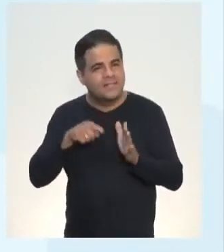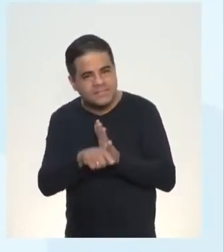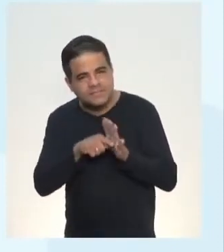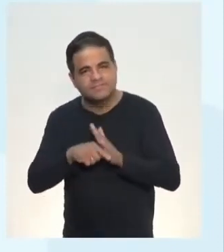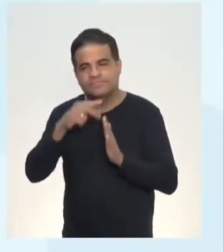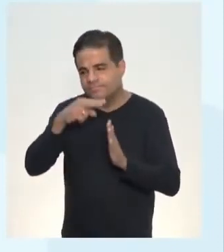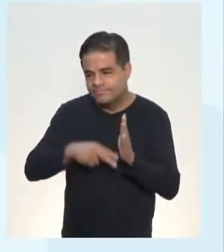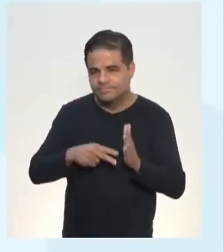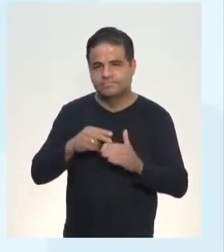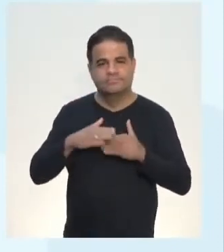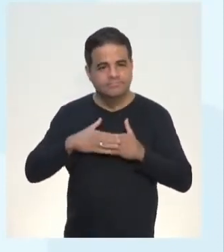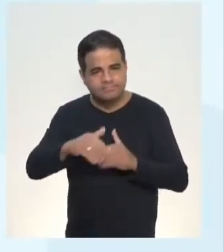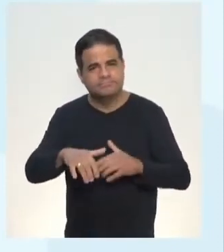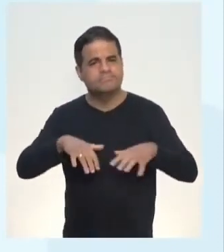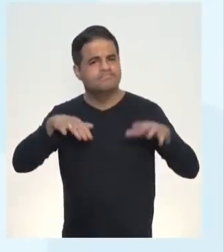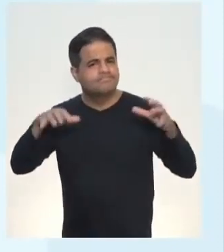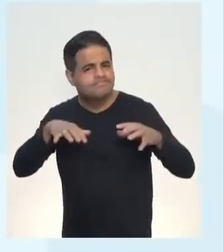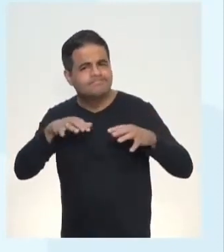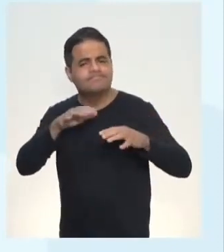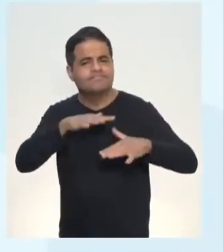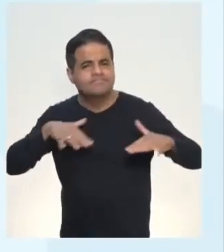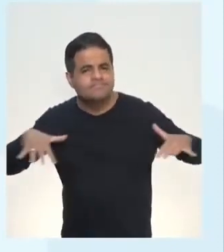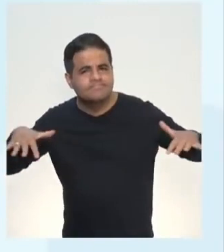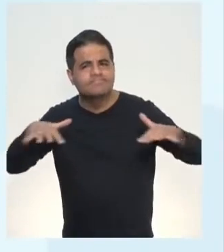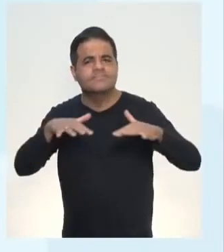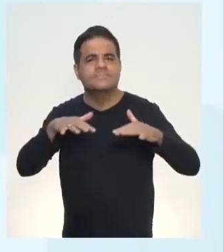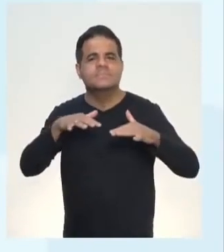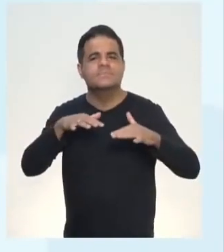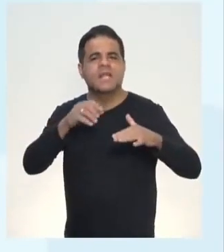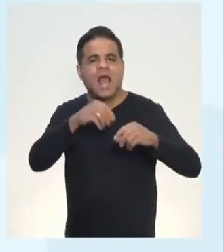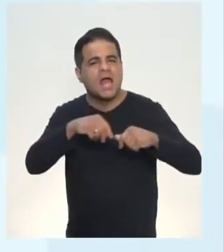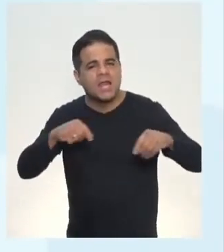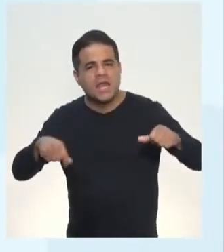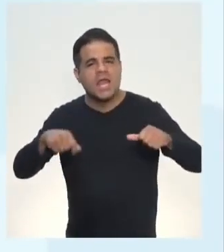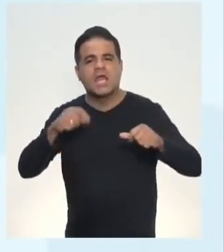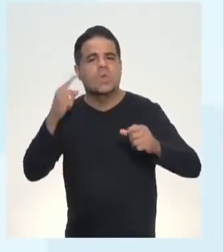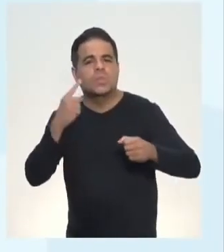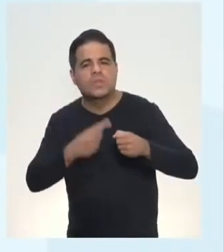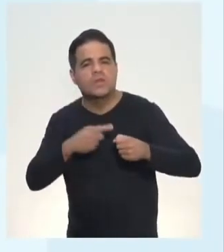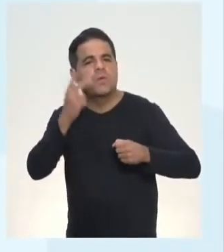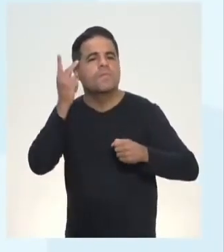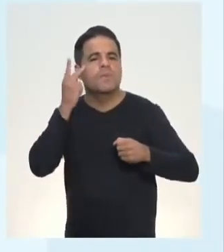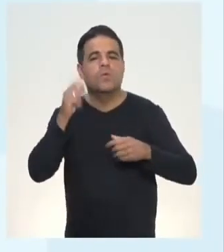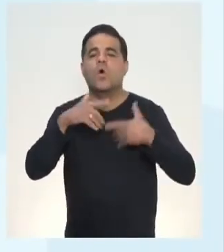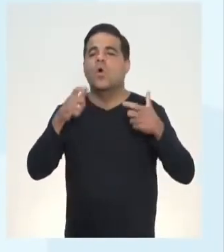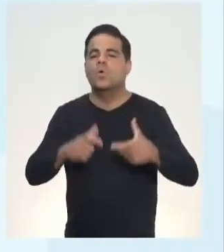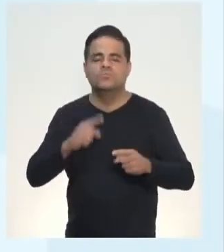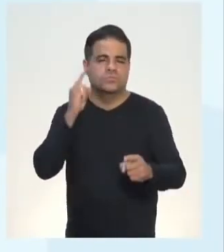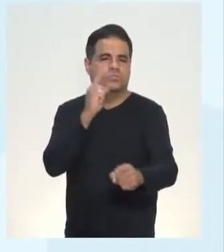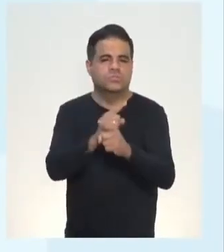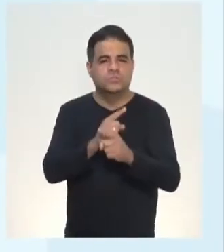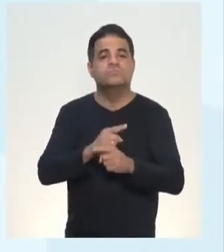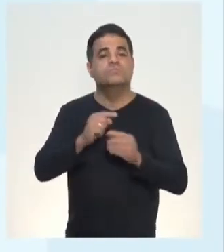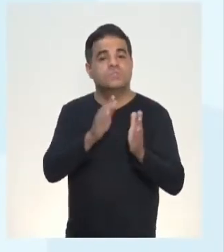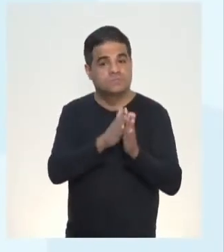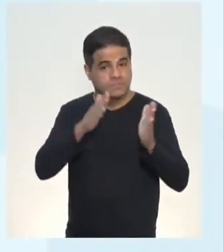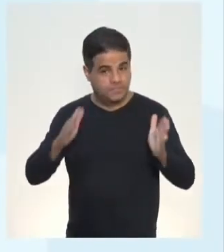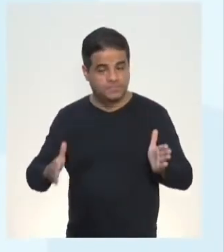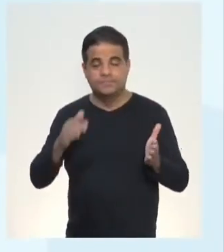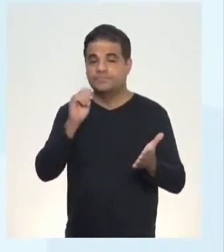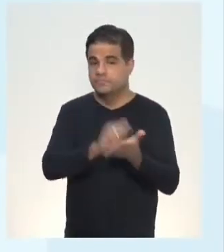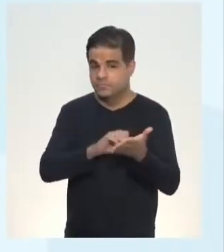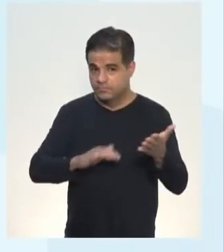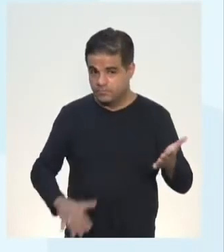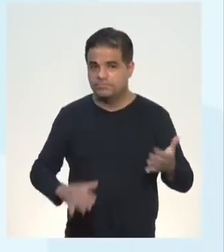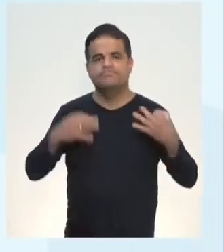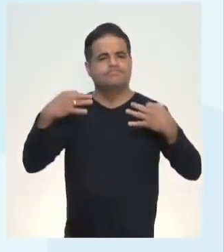Tempestade de Areia no interior paulista. Então, gente segue. E onde vocês encontram? Sequência de atividades 3,